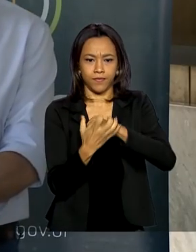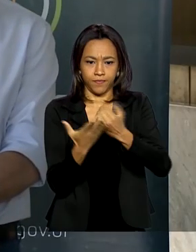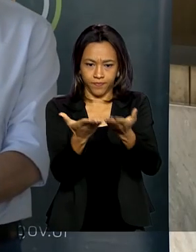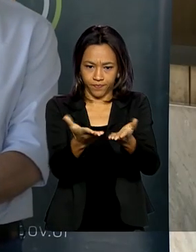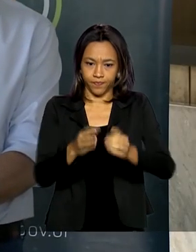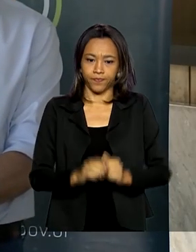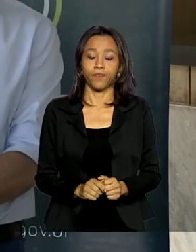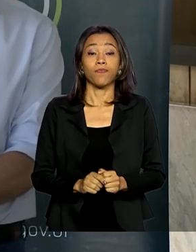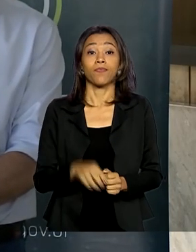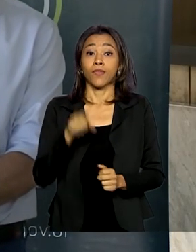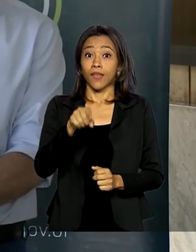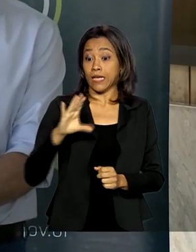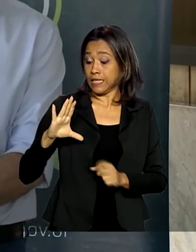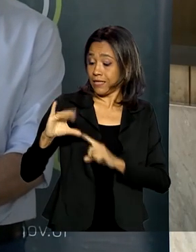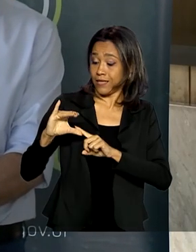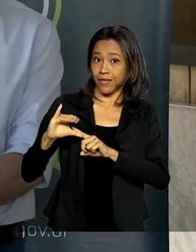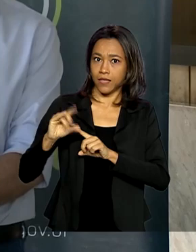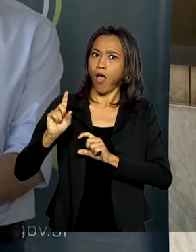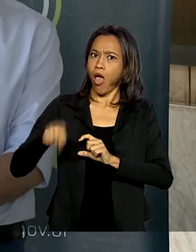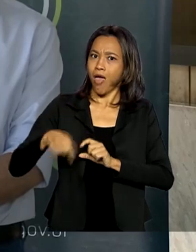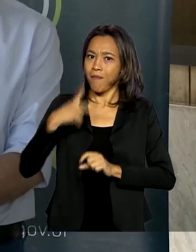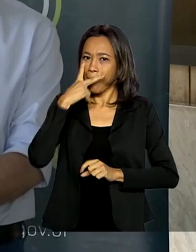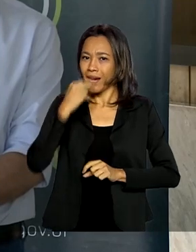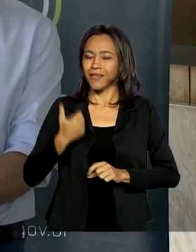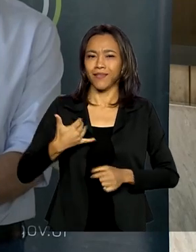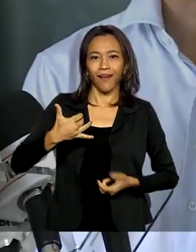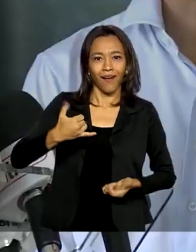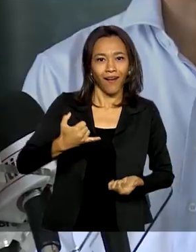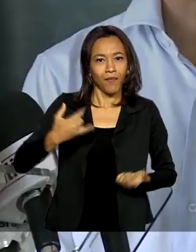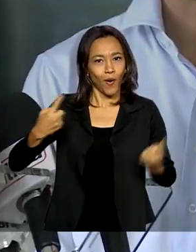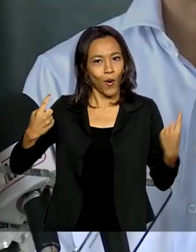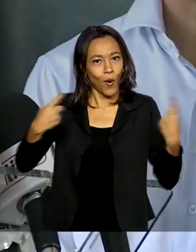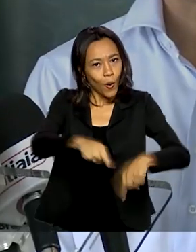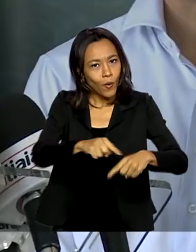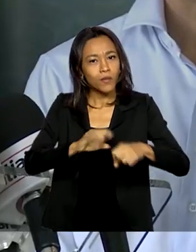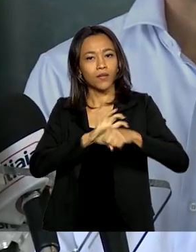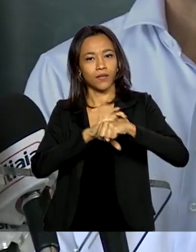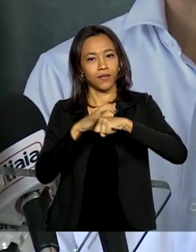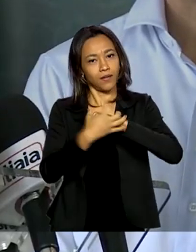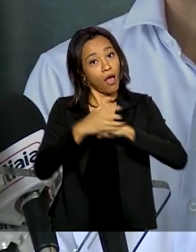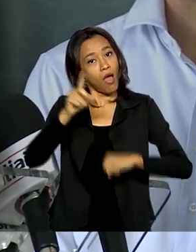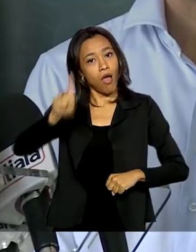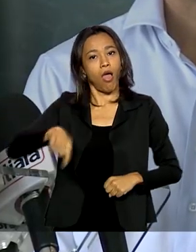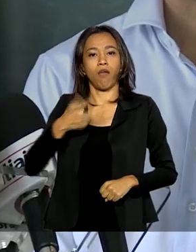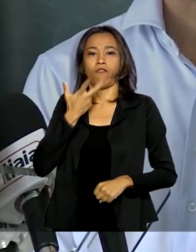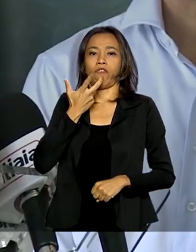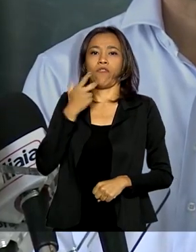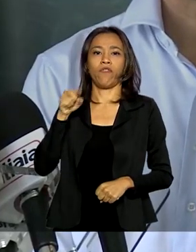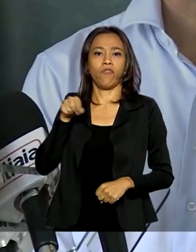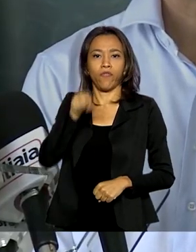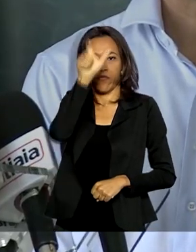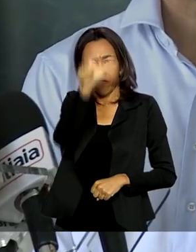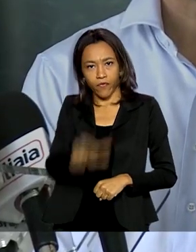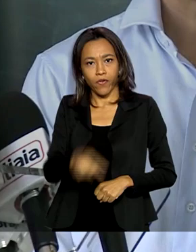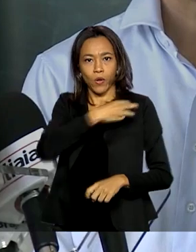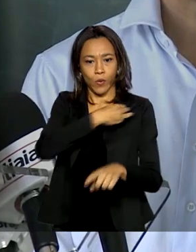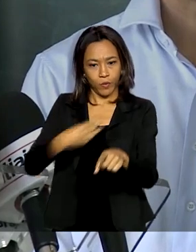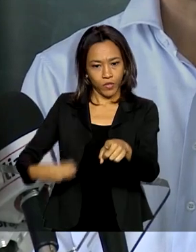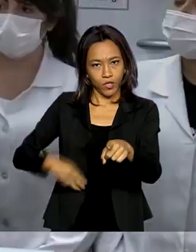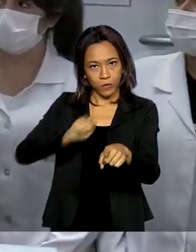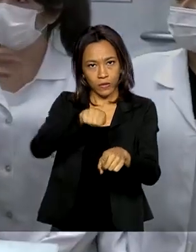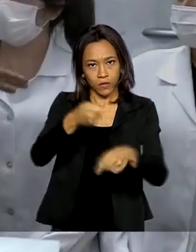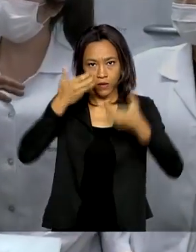A ciência é a única arma que nós temos contra essa epidemia. Esta foi a afirmação do ministro da Ciência e Tecnologia, Marcos